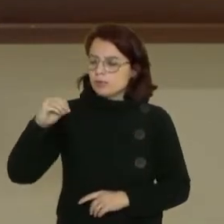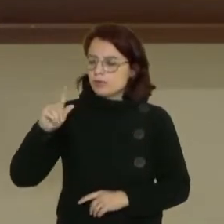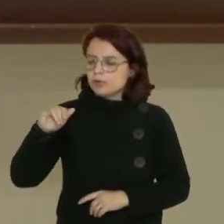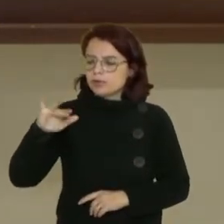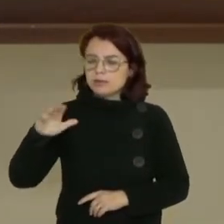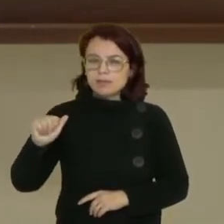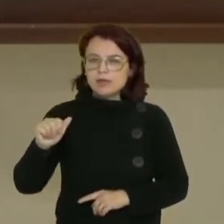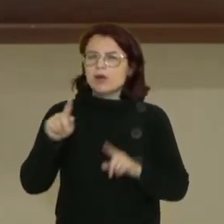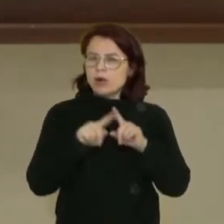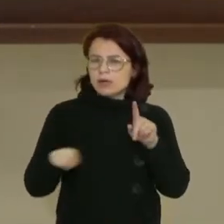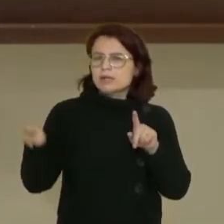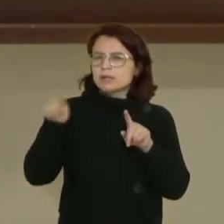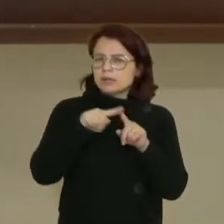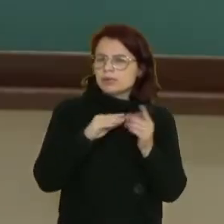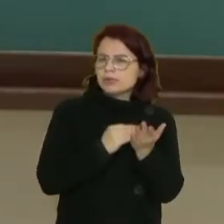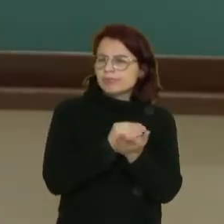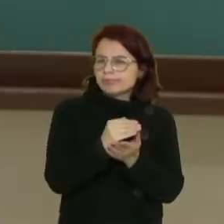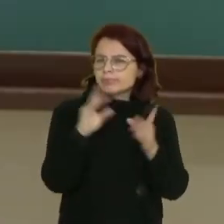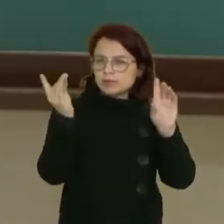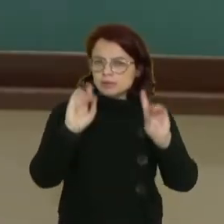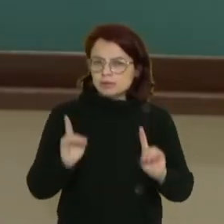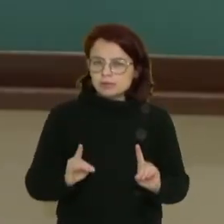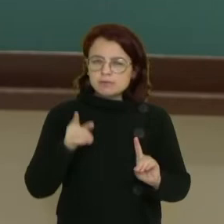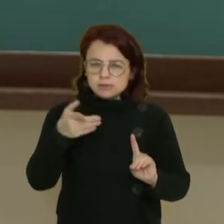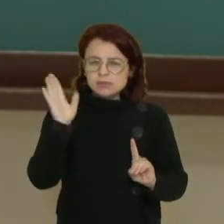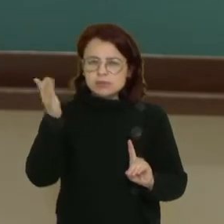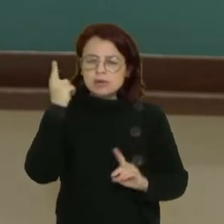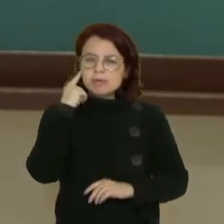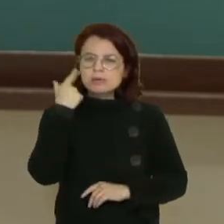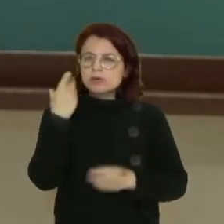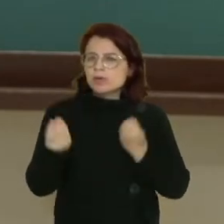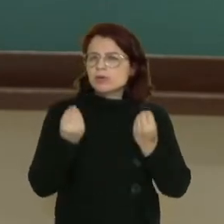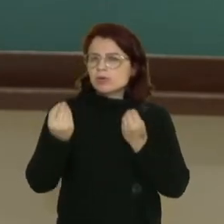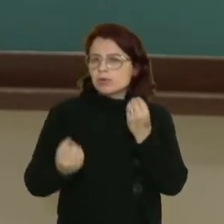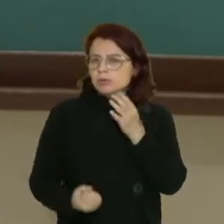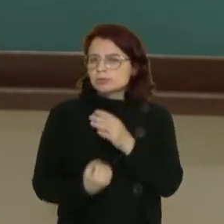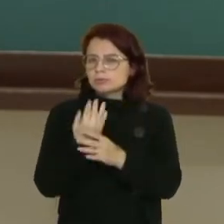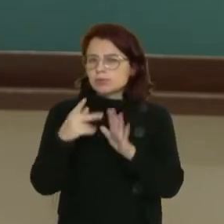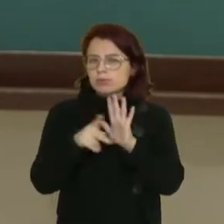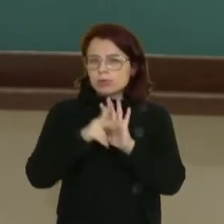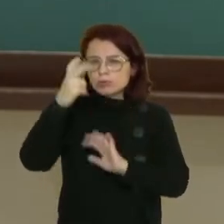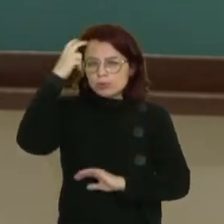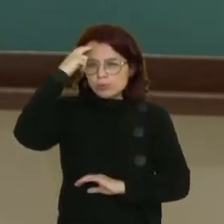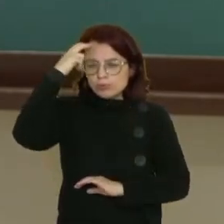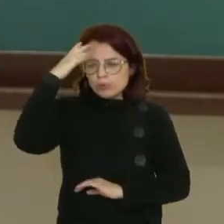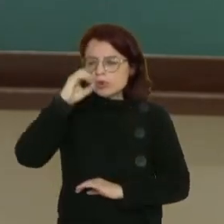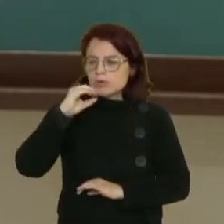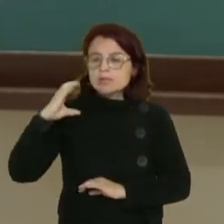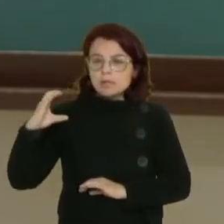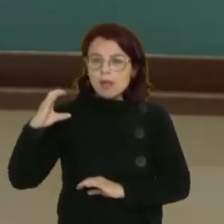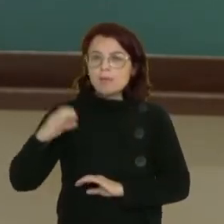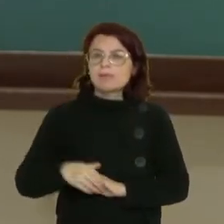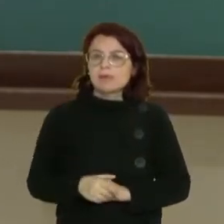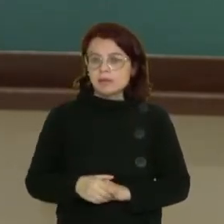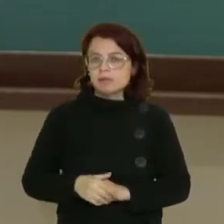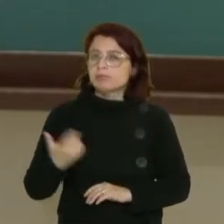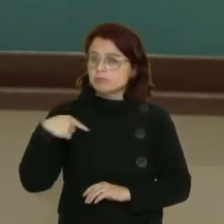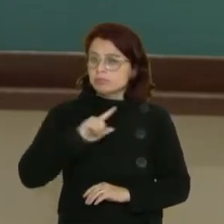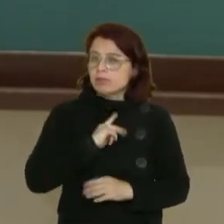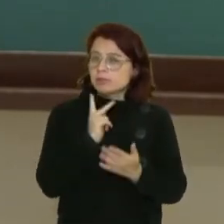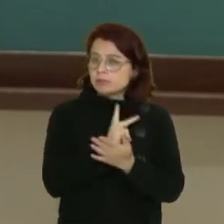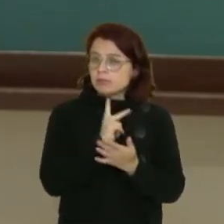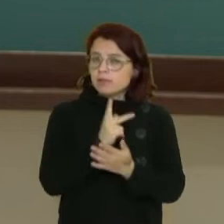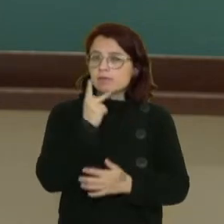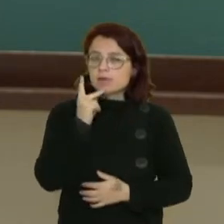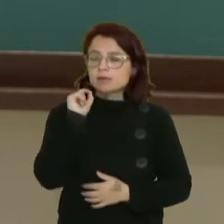dos deuses. Já parou para pensar como foi construída a cultura ocidental? Geralmente, a gente costuma dizer